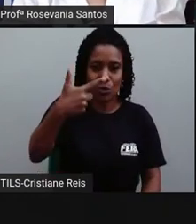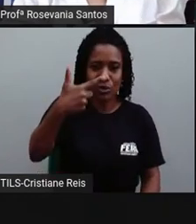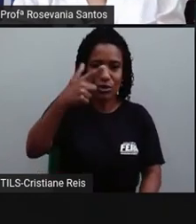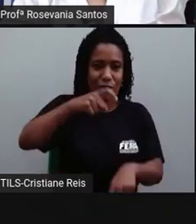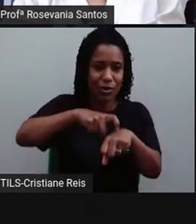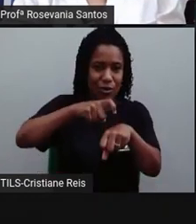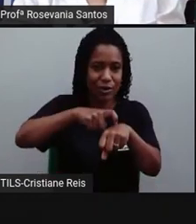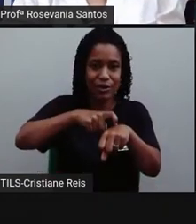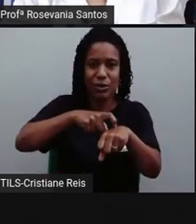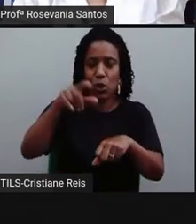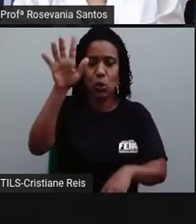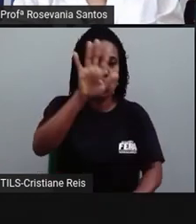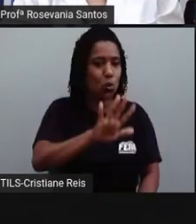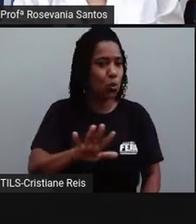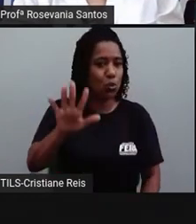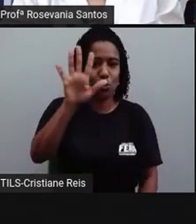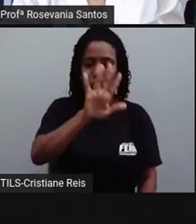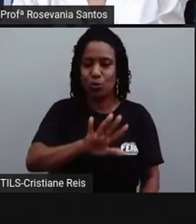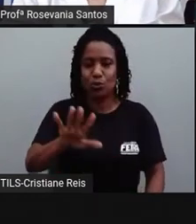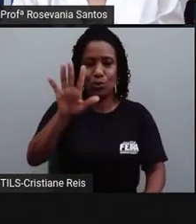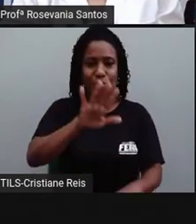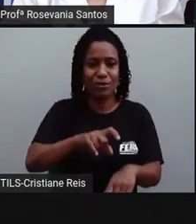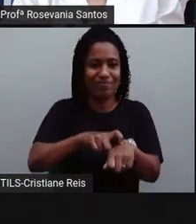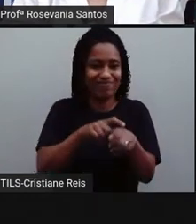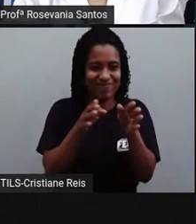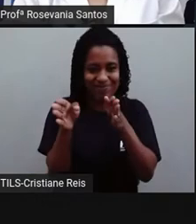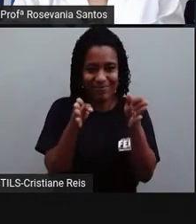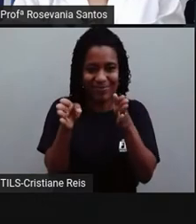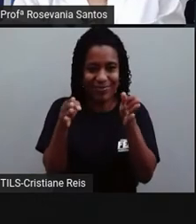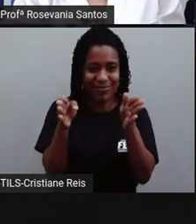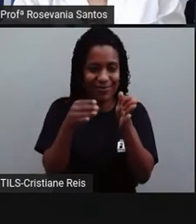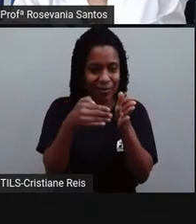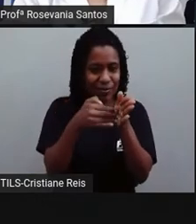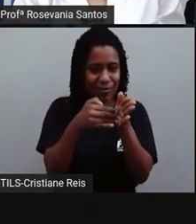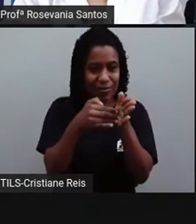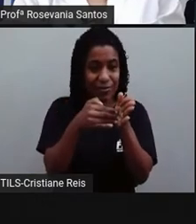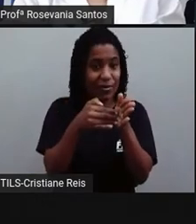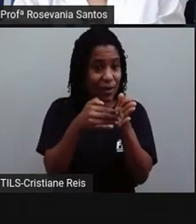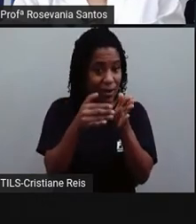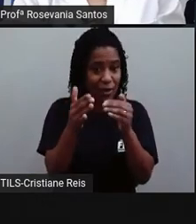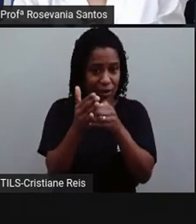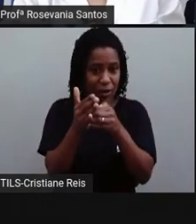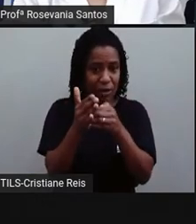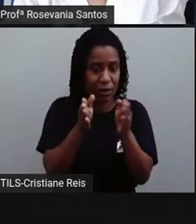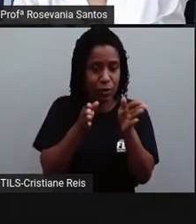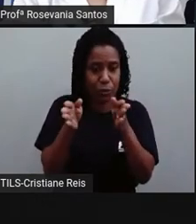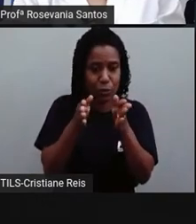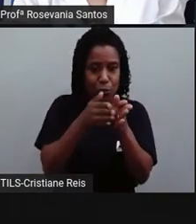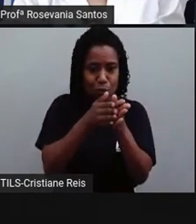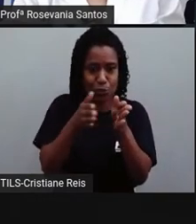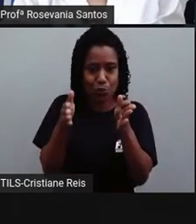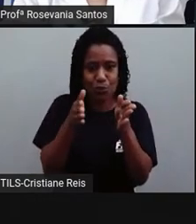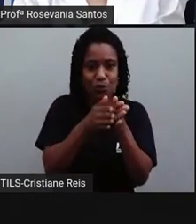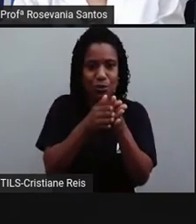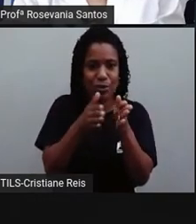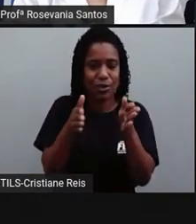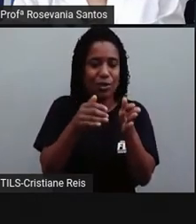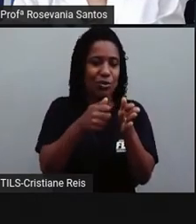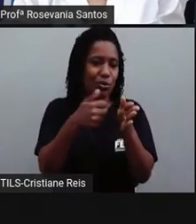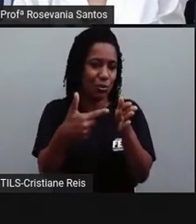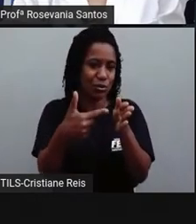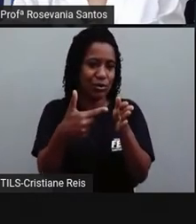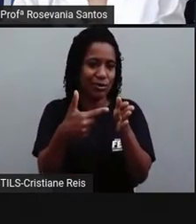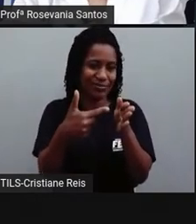horas em todo esse fuso aqui. Se aqui estiver marcando, por exemplo, 17 horas, todo esse fuso aqui, meio